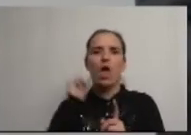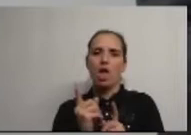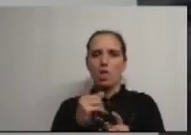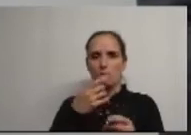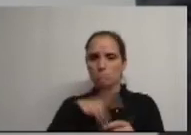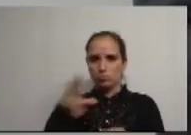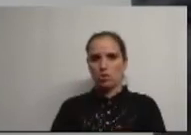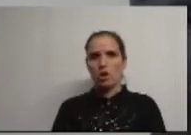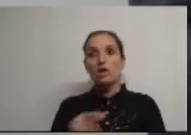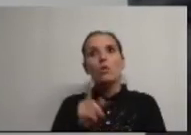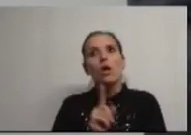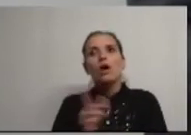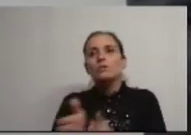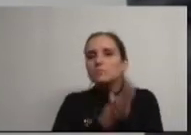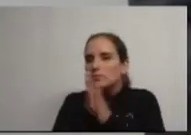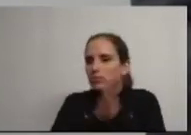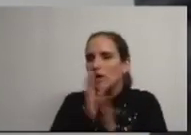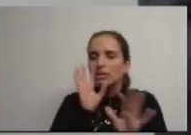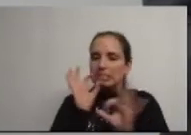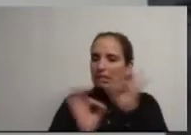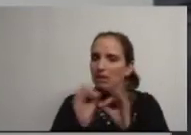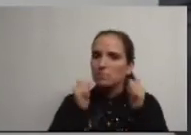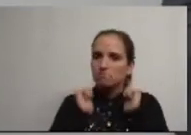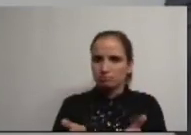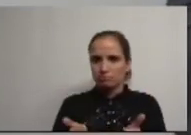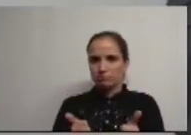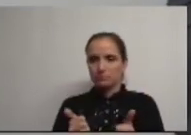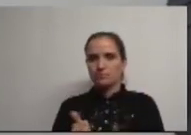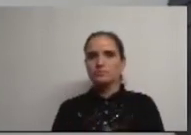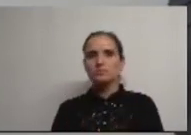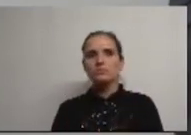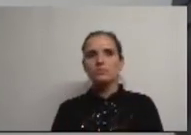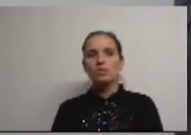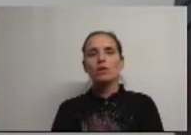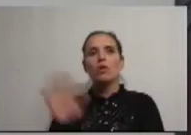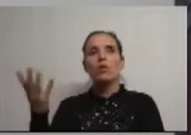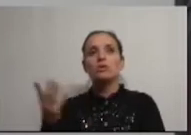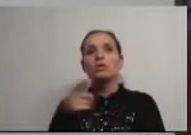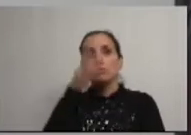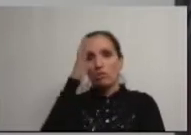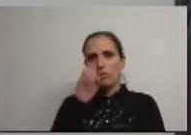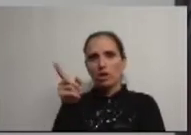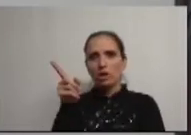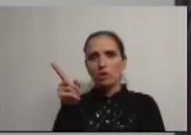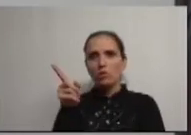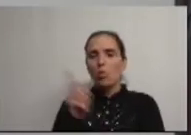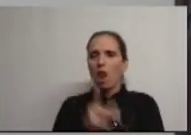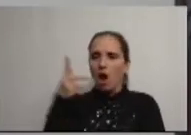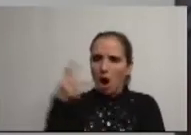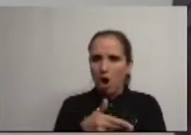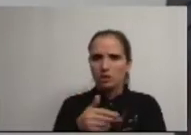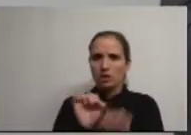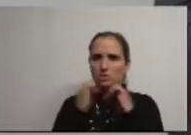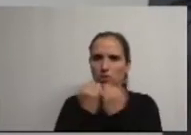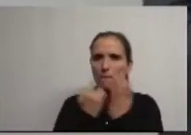e tem de ser acolhida e tratada como tal. Enquanto o Governo corta na ação